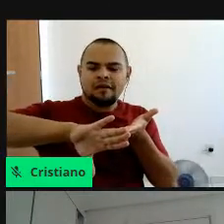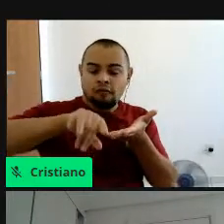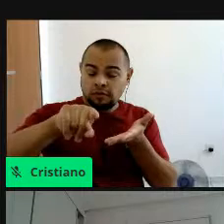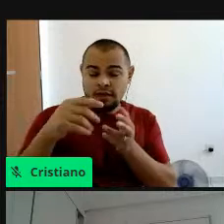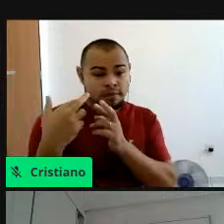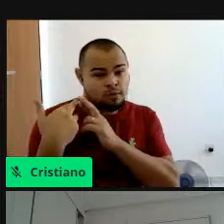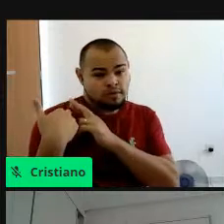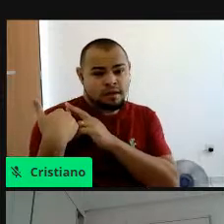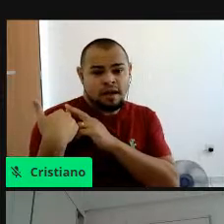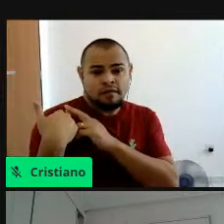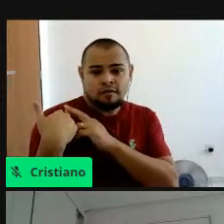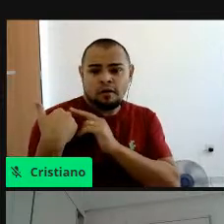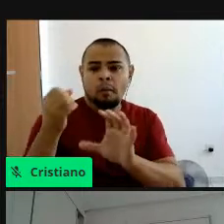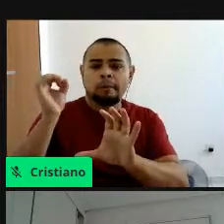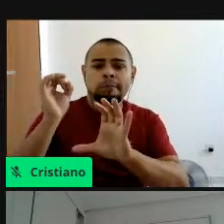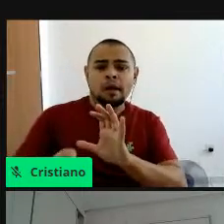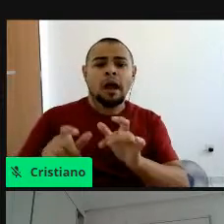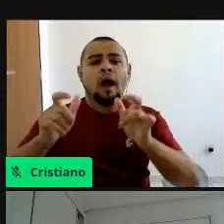ele, né, que você,